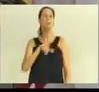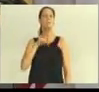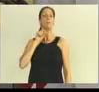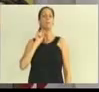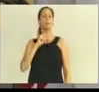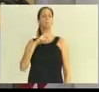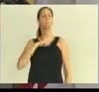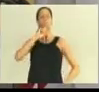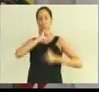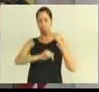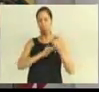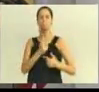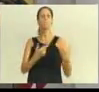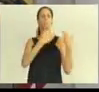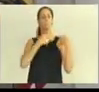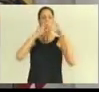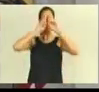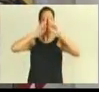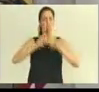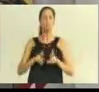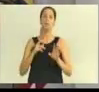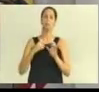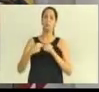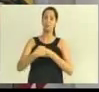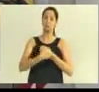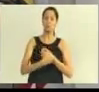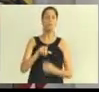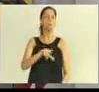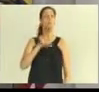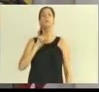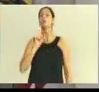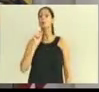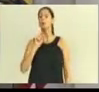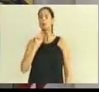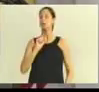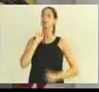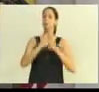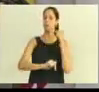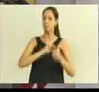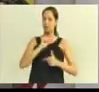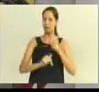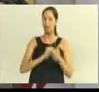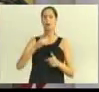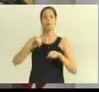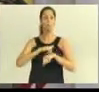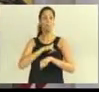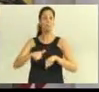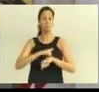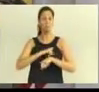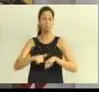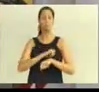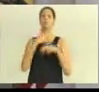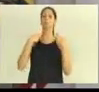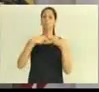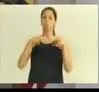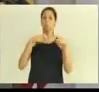responsabilidade e respeito à nossa cidade. O prefeito Napoleão preferiu trabalhar com medidas que tornassem o transporte